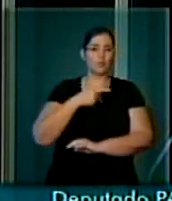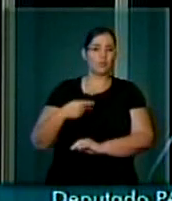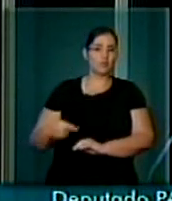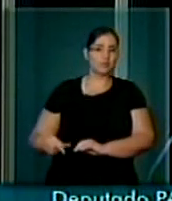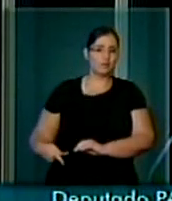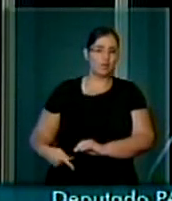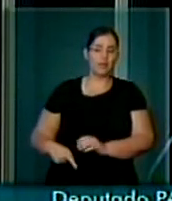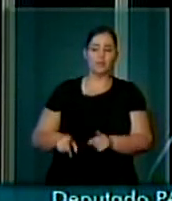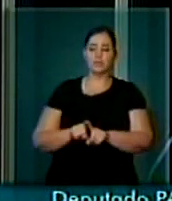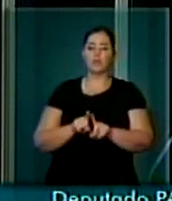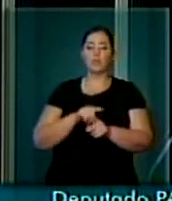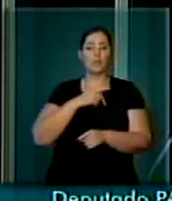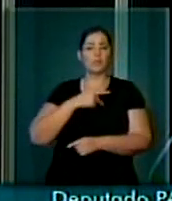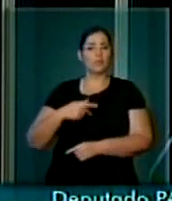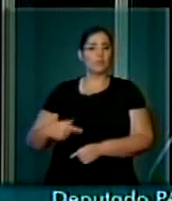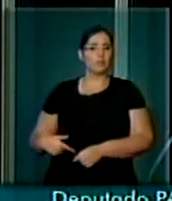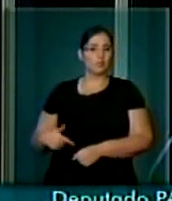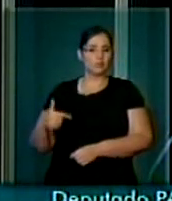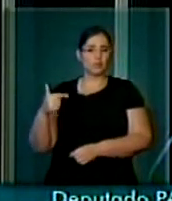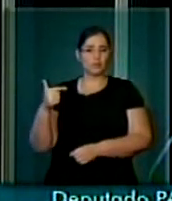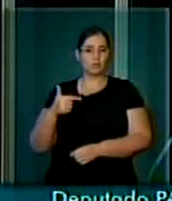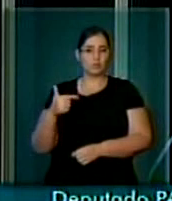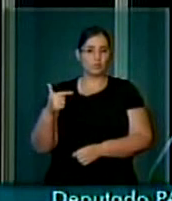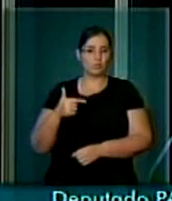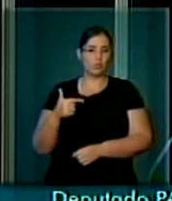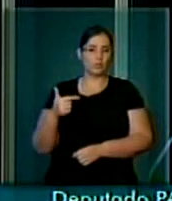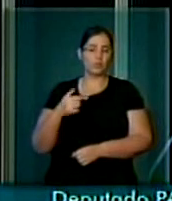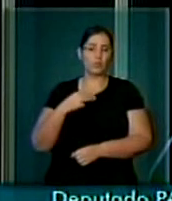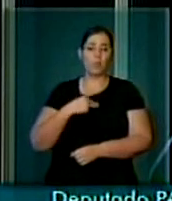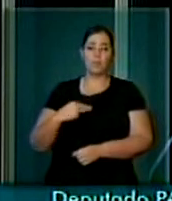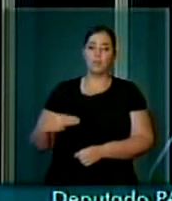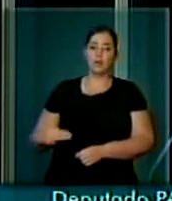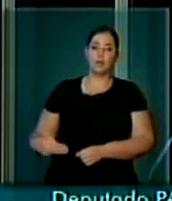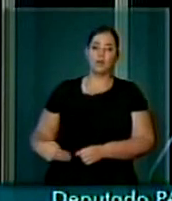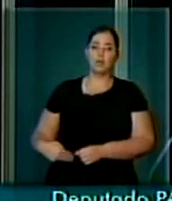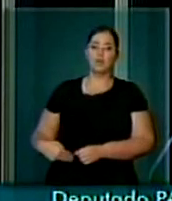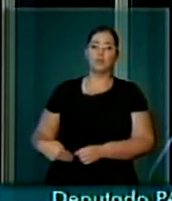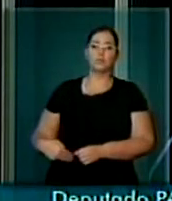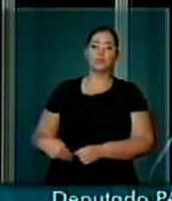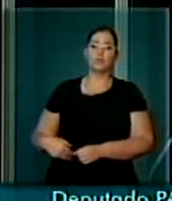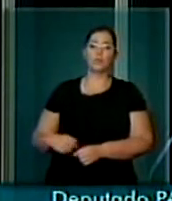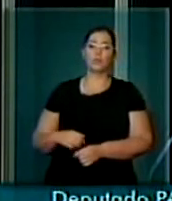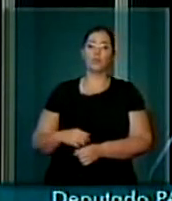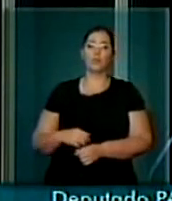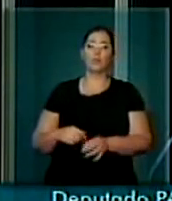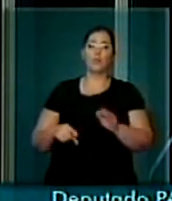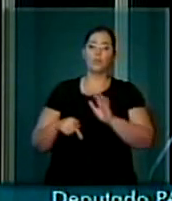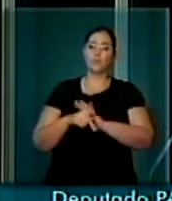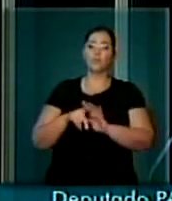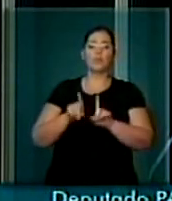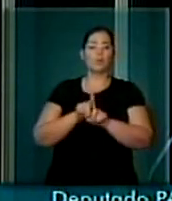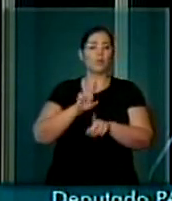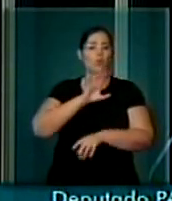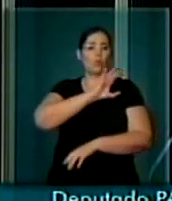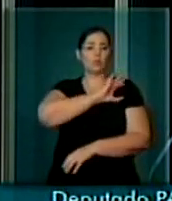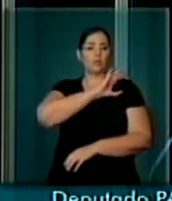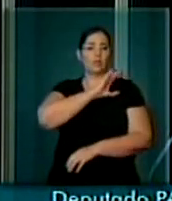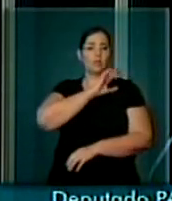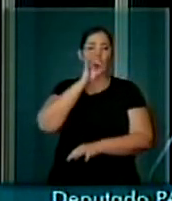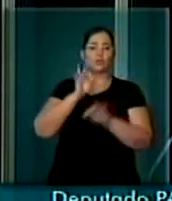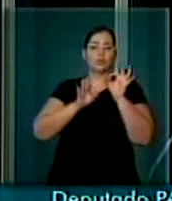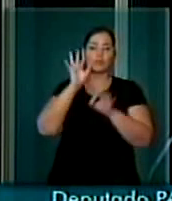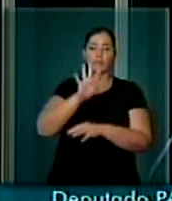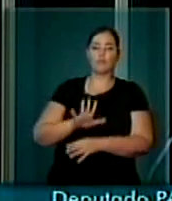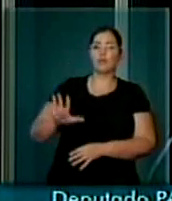do seu vice-presidente, ministro Ari Pagenda, do coordenador da Justiça Federal, ministro